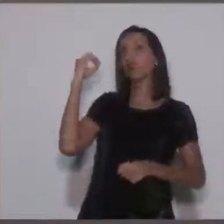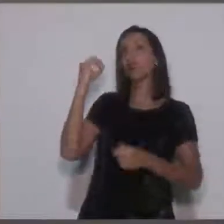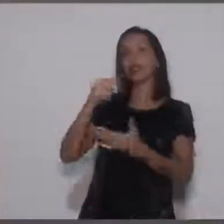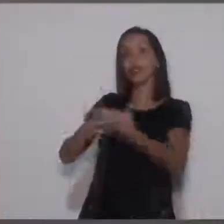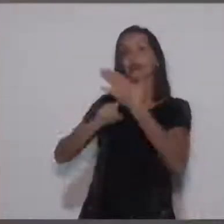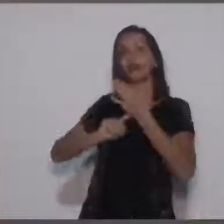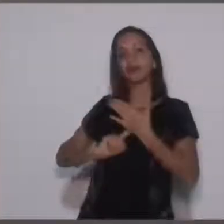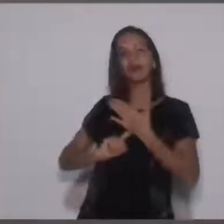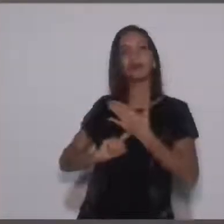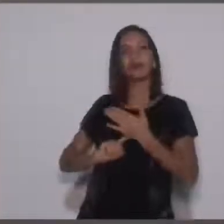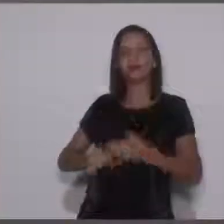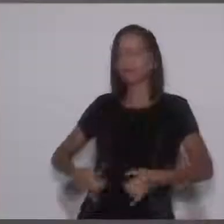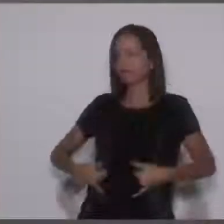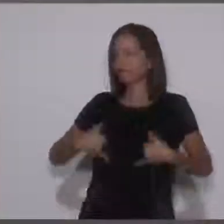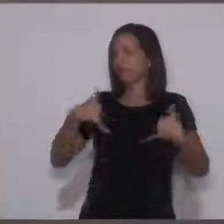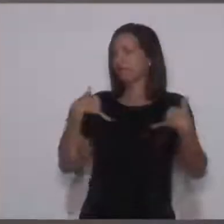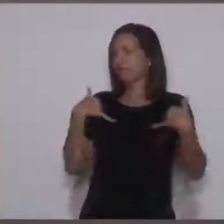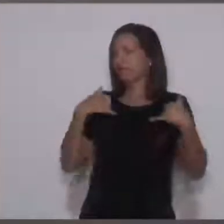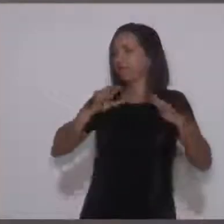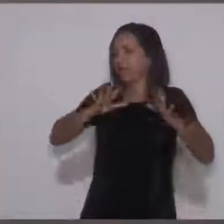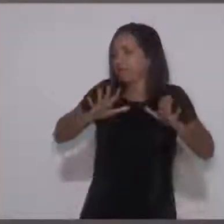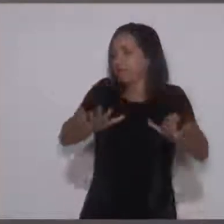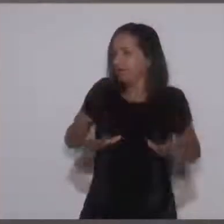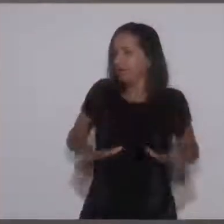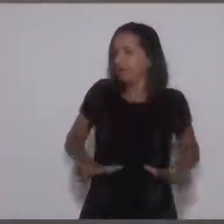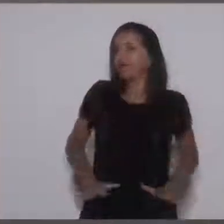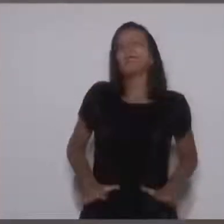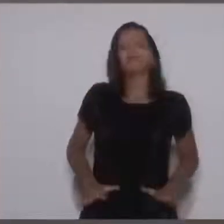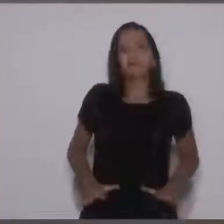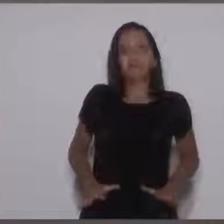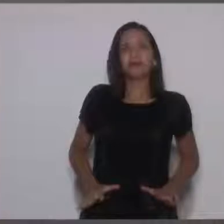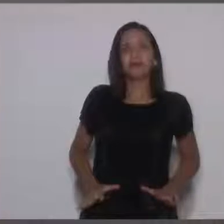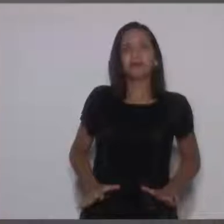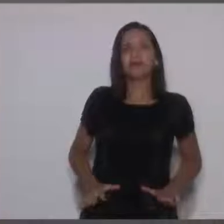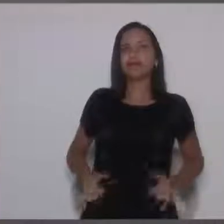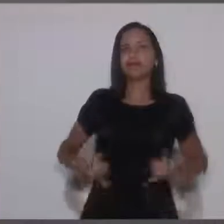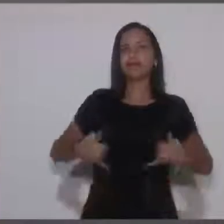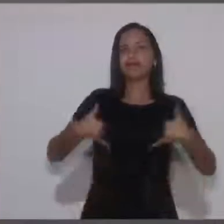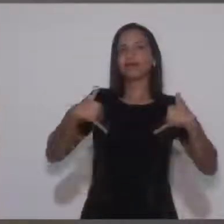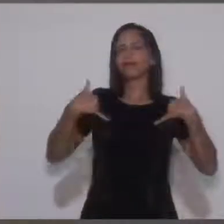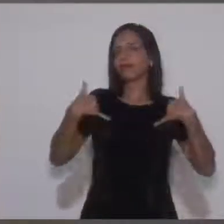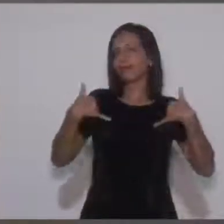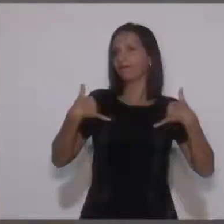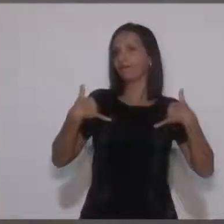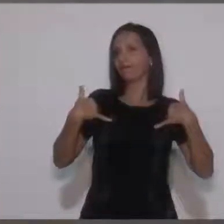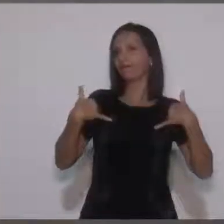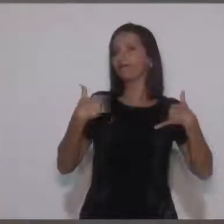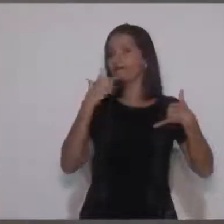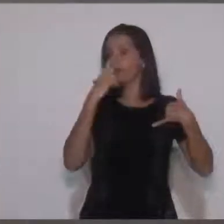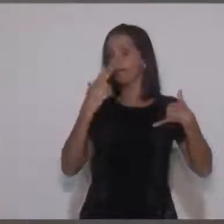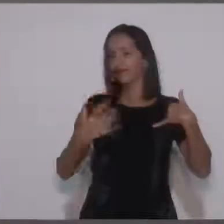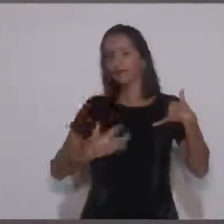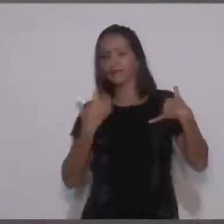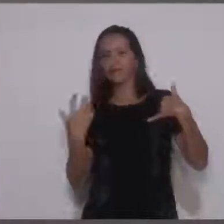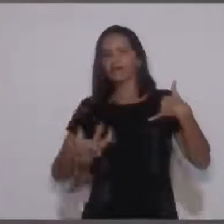quando o orgulho nos humilha, quando a vaidade nos provoca.